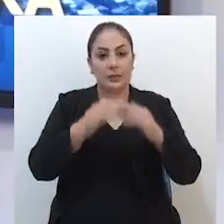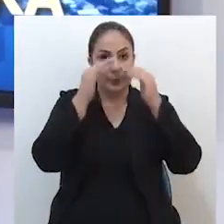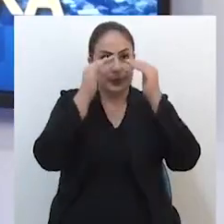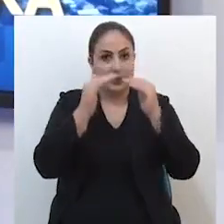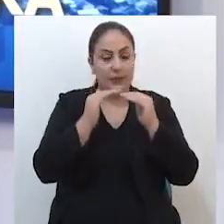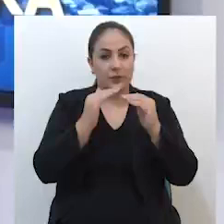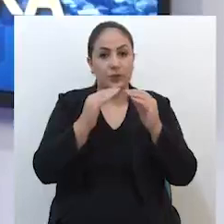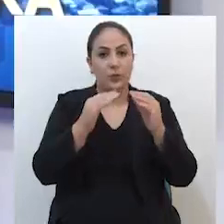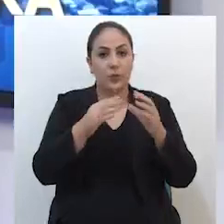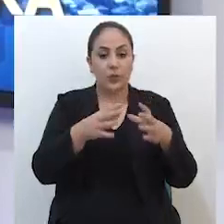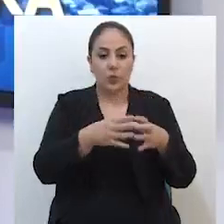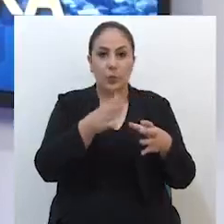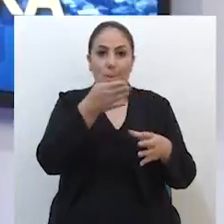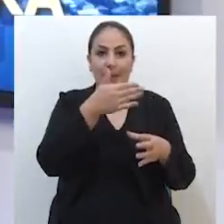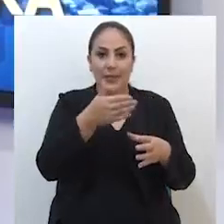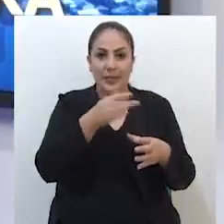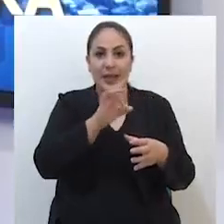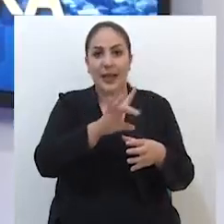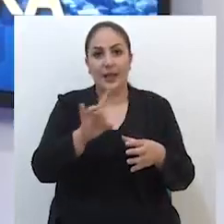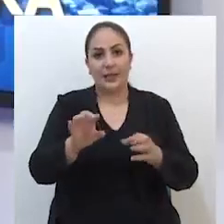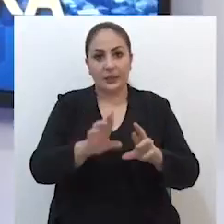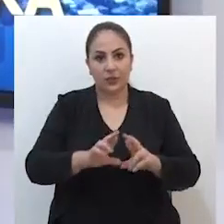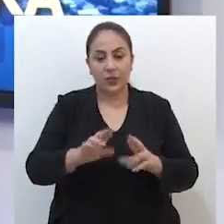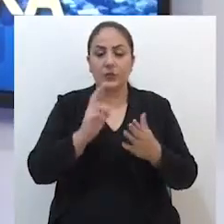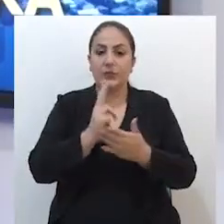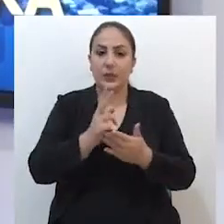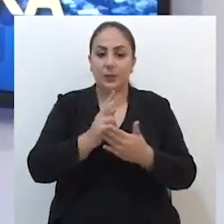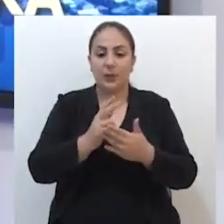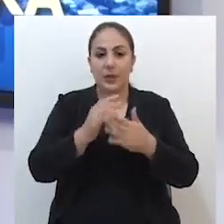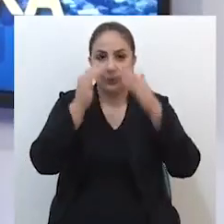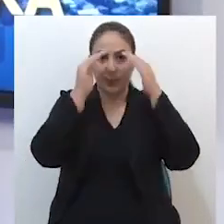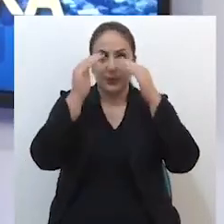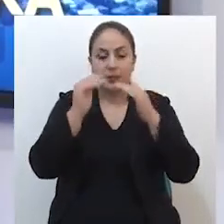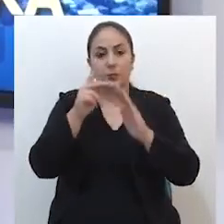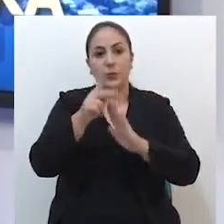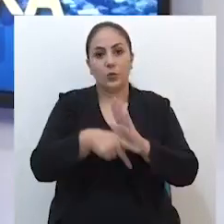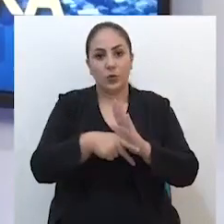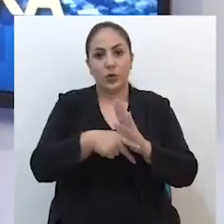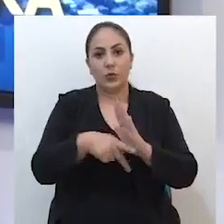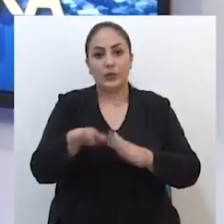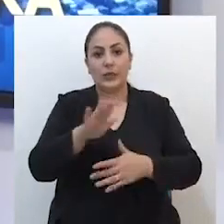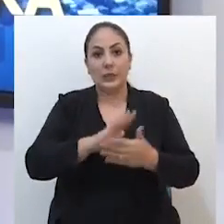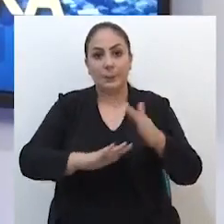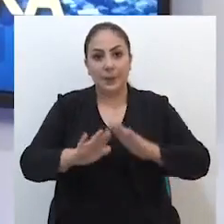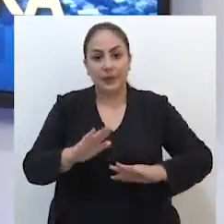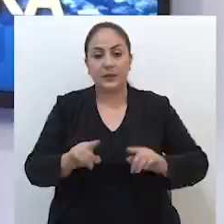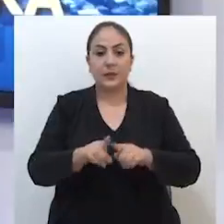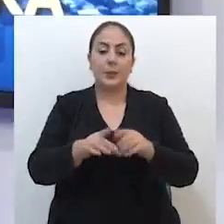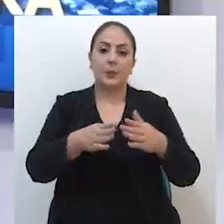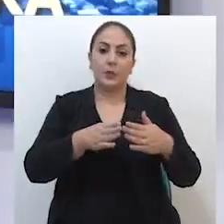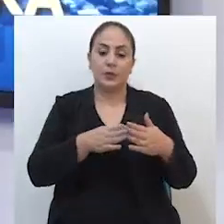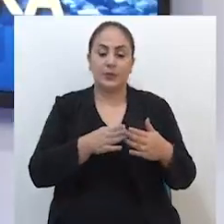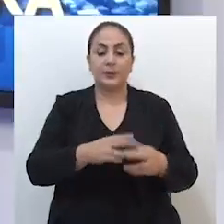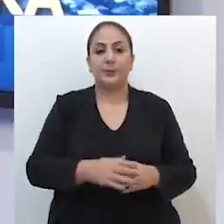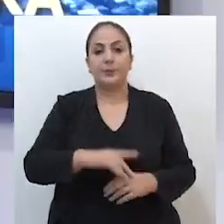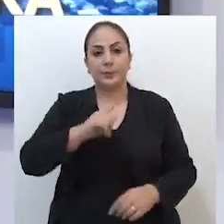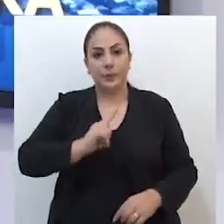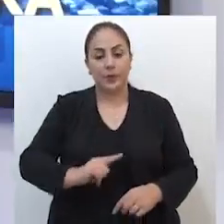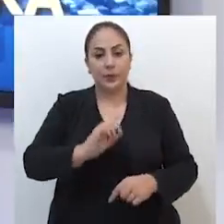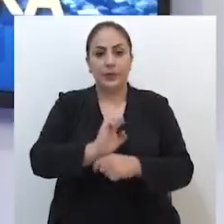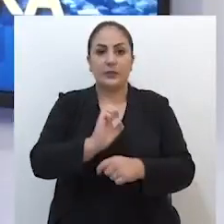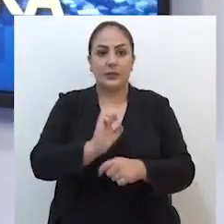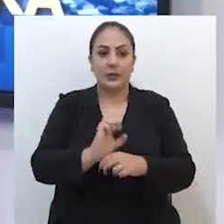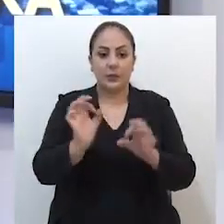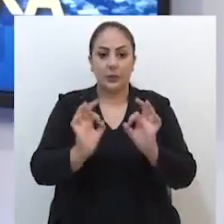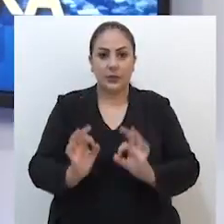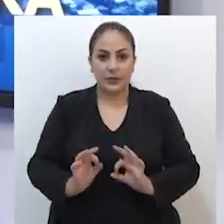as bandeiras de cada região e sempre respeitando os protocolos obrigatórios de higiene e proteção. O governo